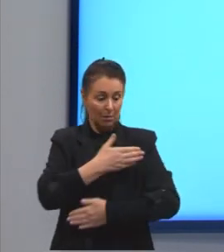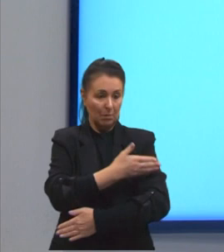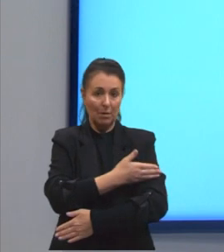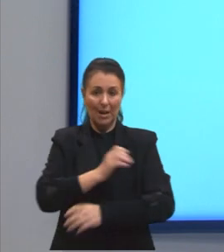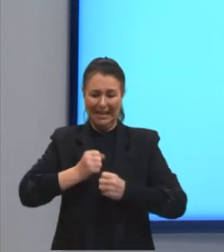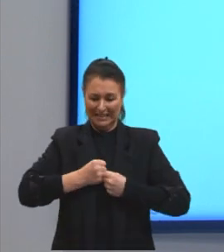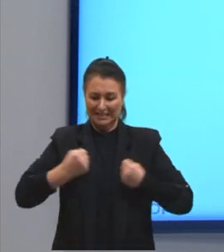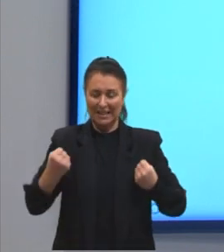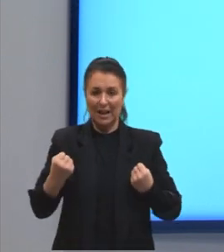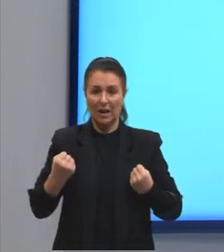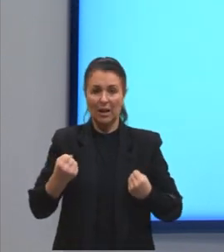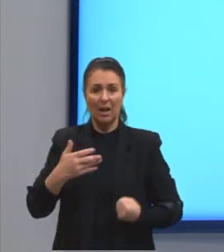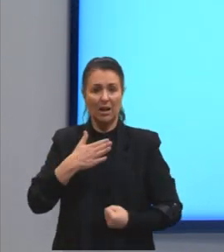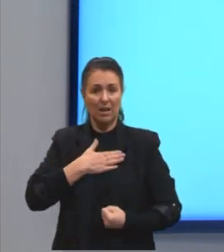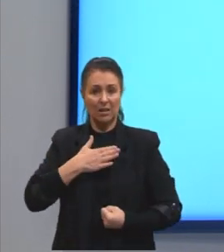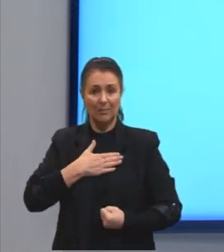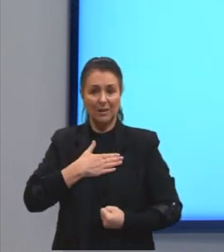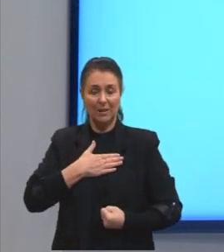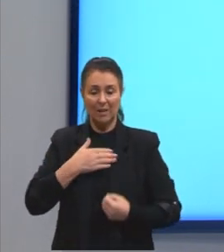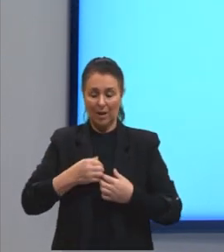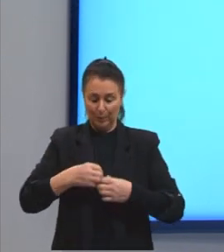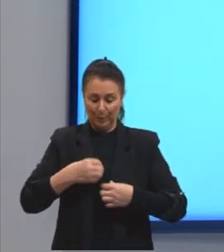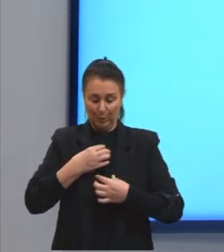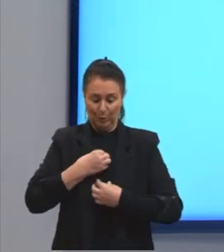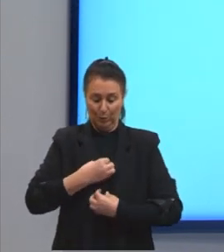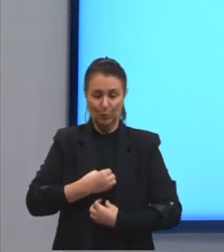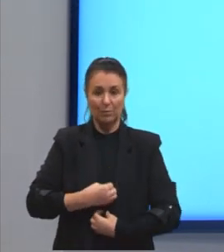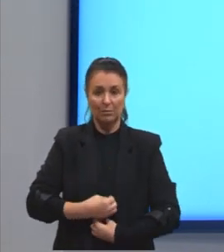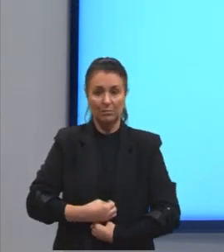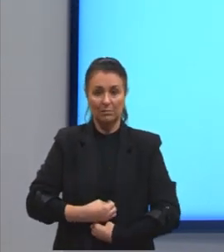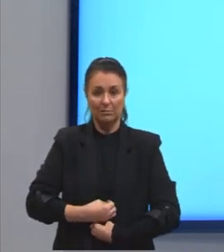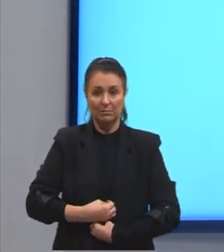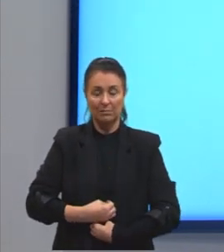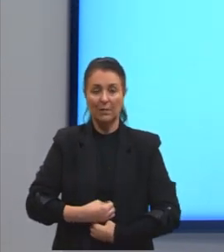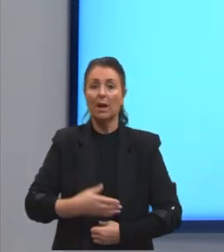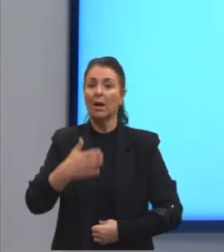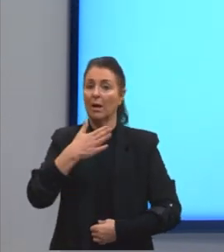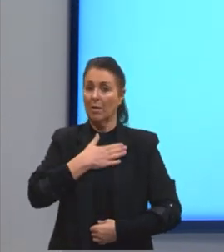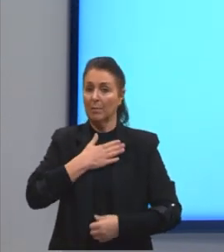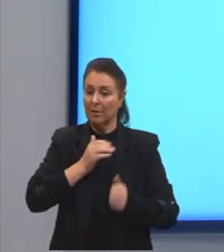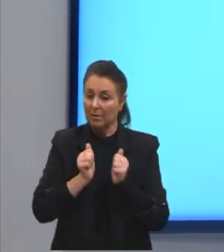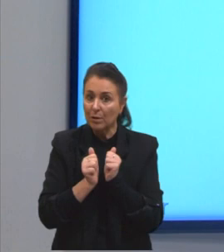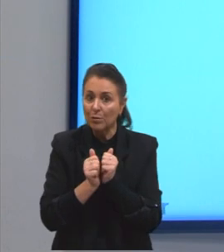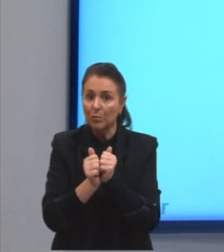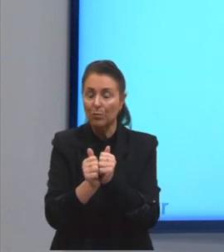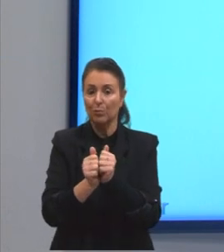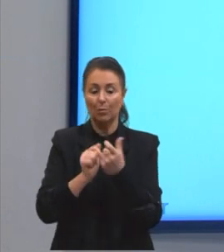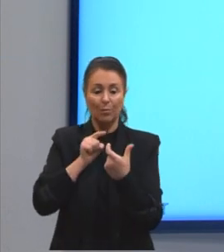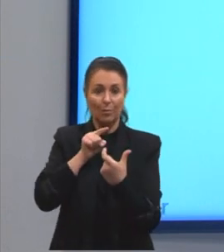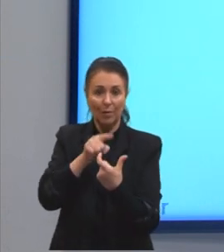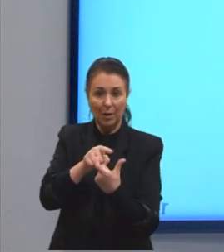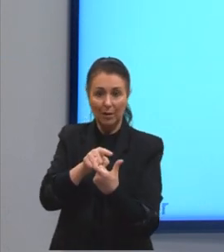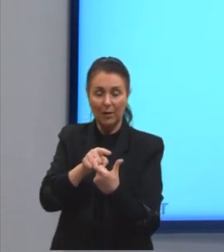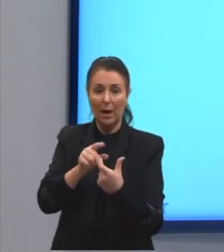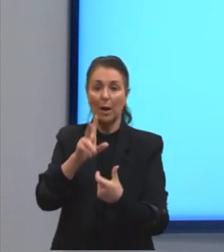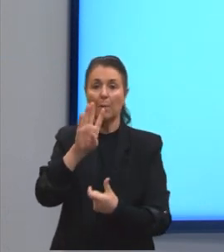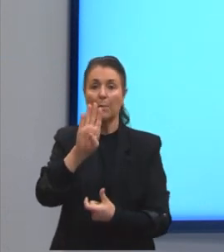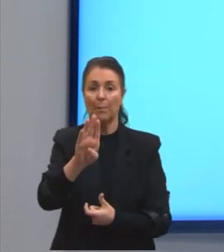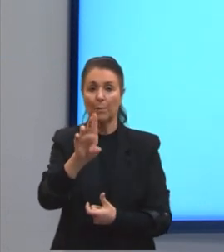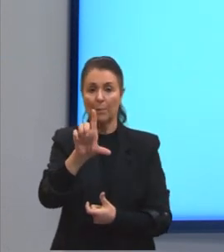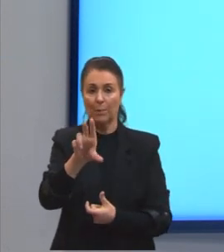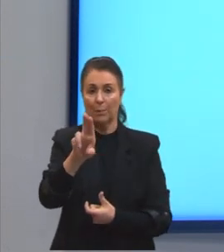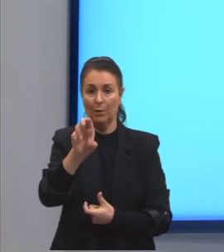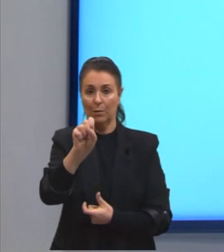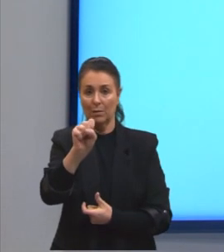Rasgaram-me blusa. minha blusa. E minha acompanha a palavra blusa. Por isso, ali é um